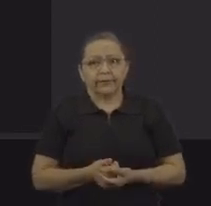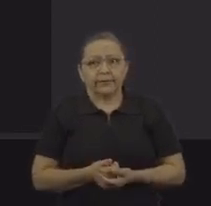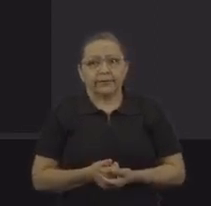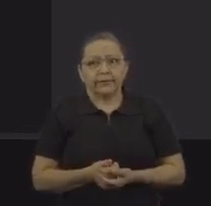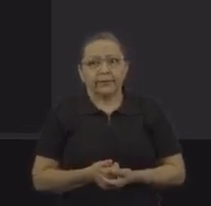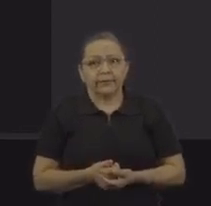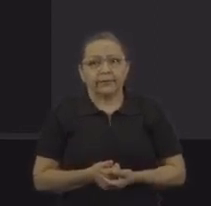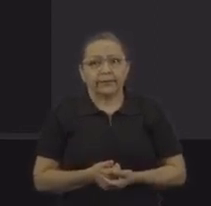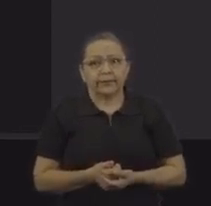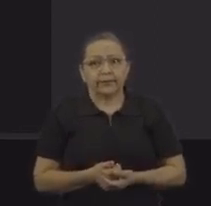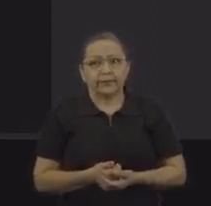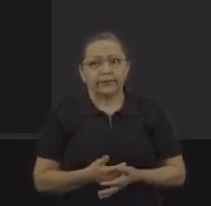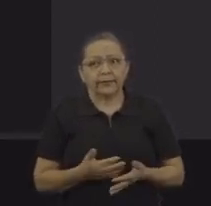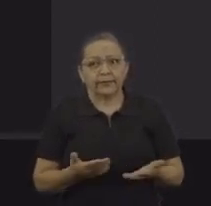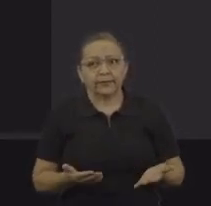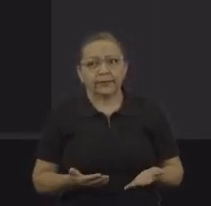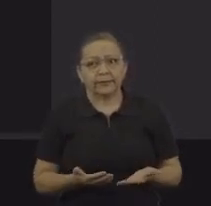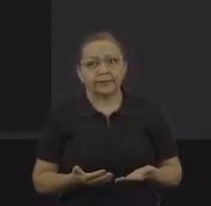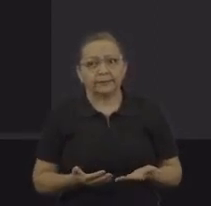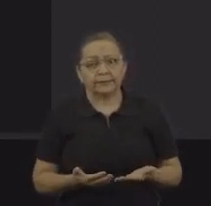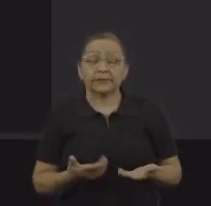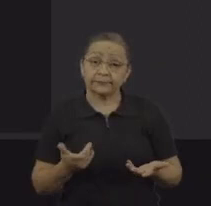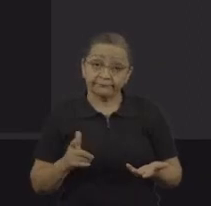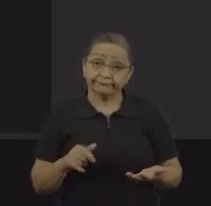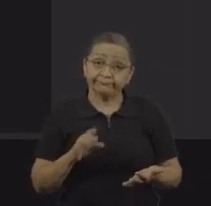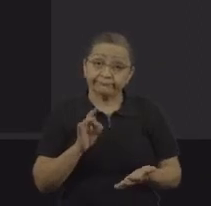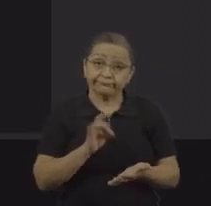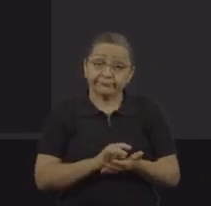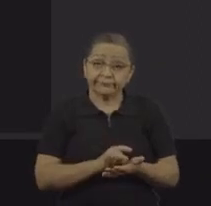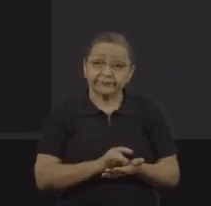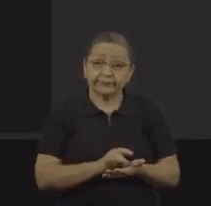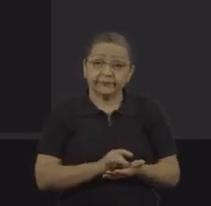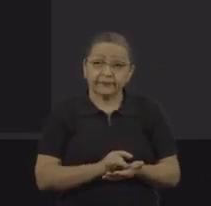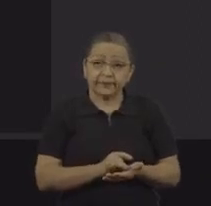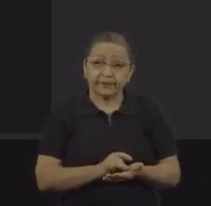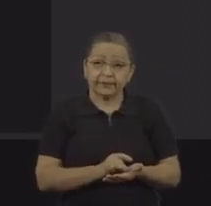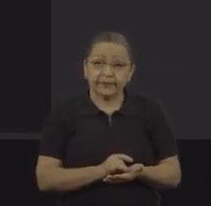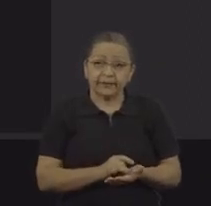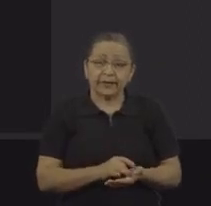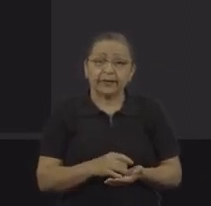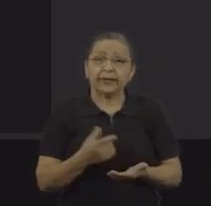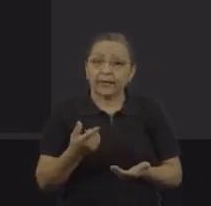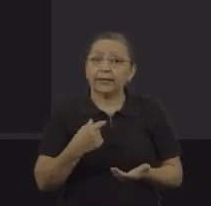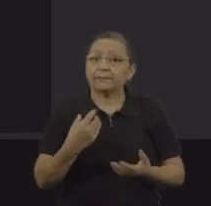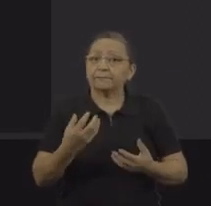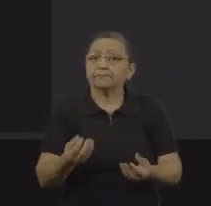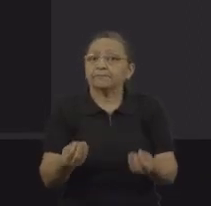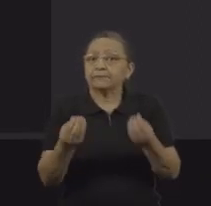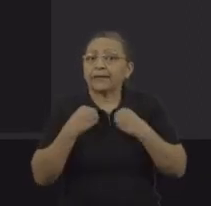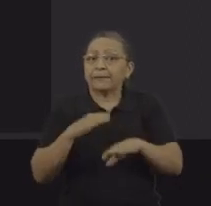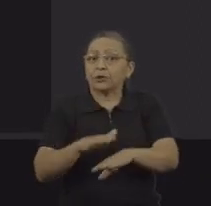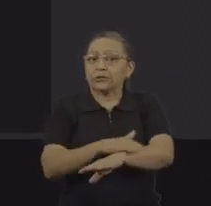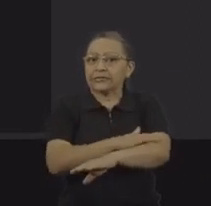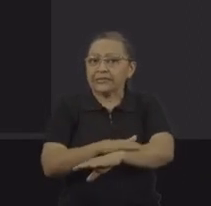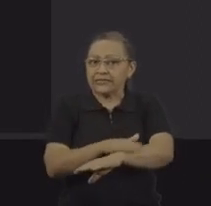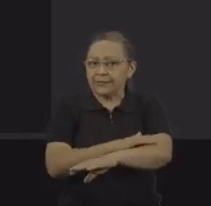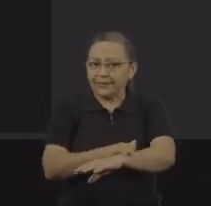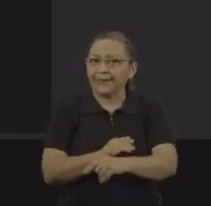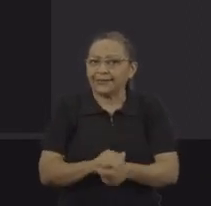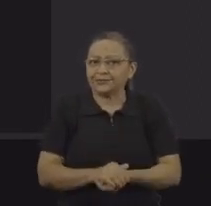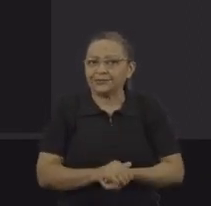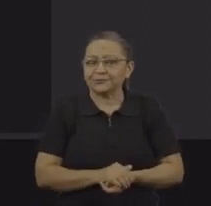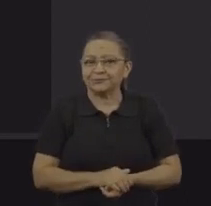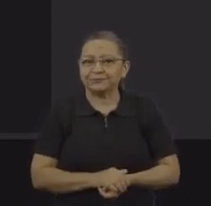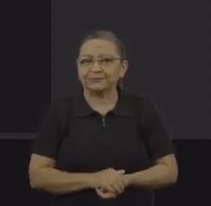suportaria? Enfim, é realmente algo que causa sensibilidade. Mas aí, voltando para a